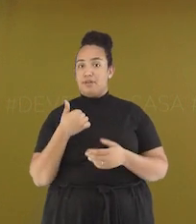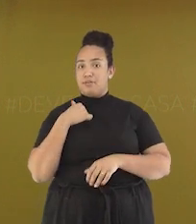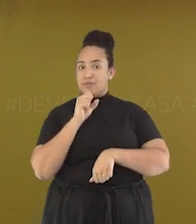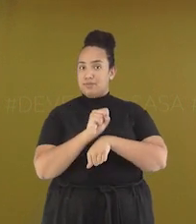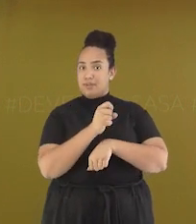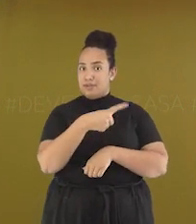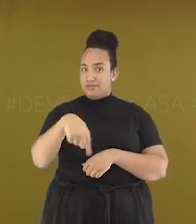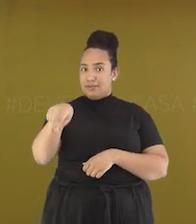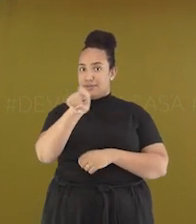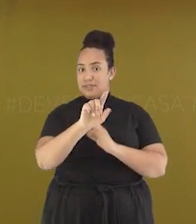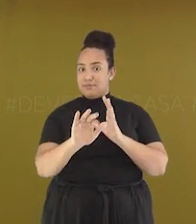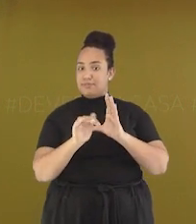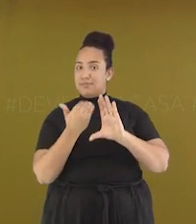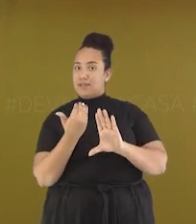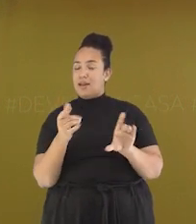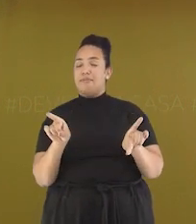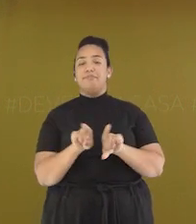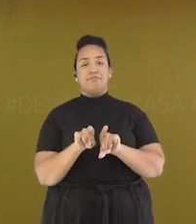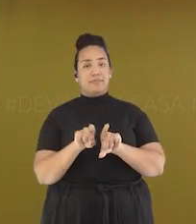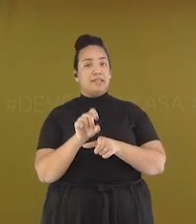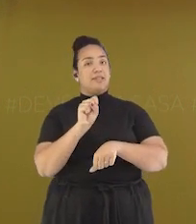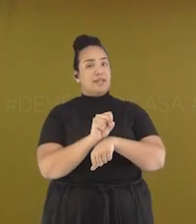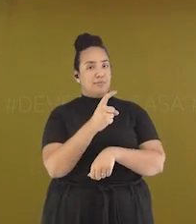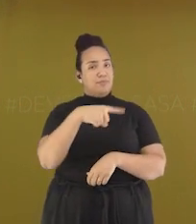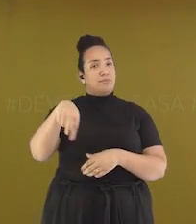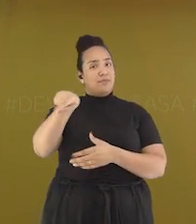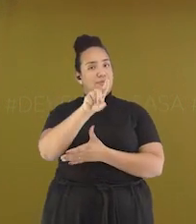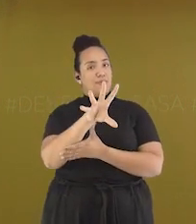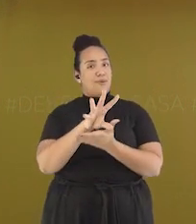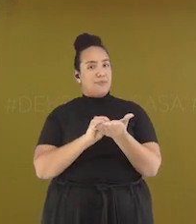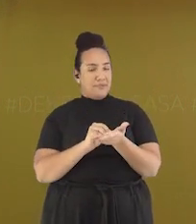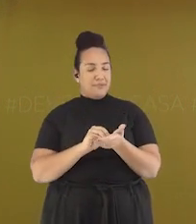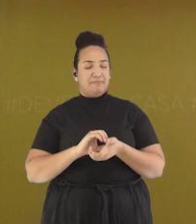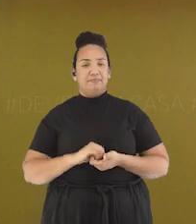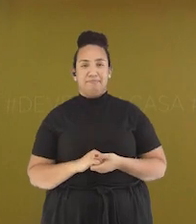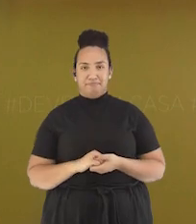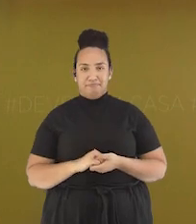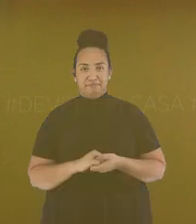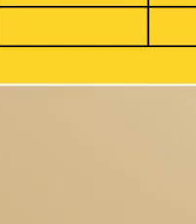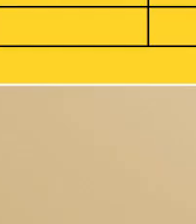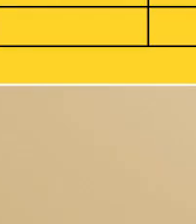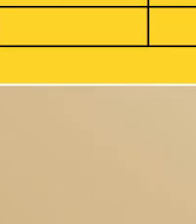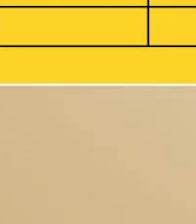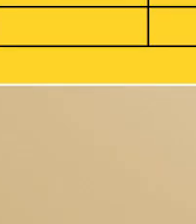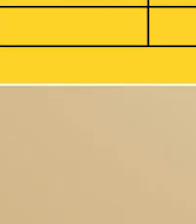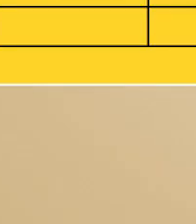27996610143 Vou ficar esperando hein E vou dar um tempinho para vocês anotarem